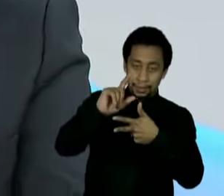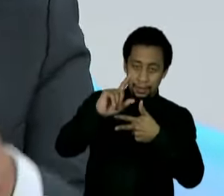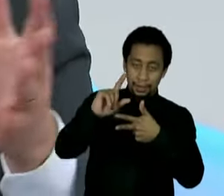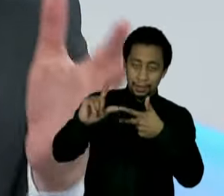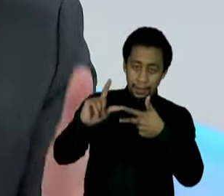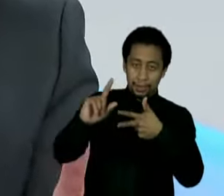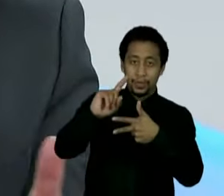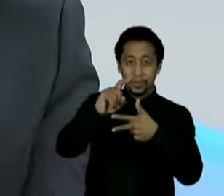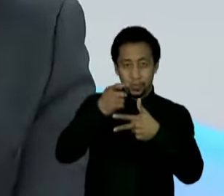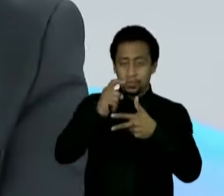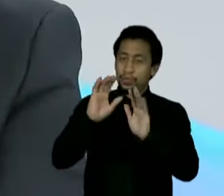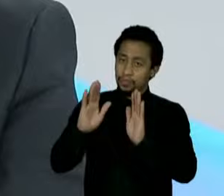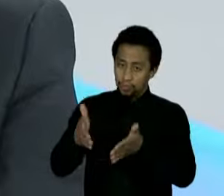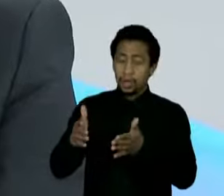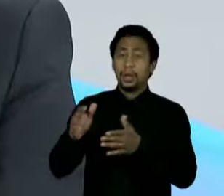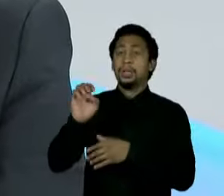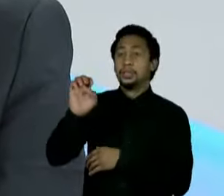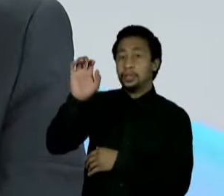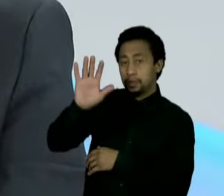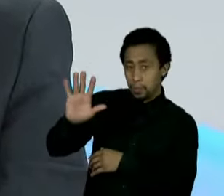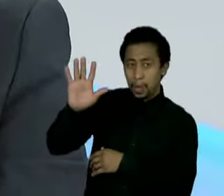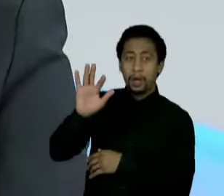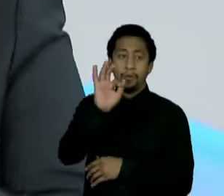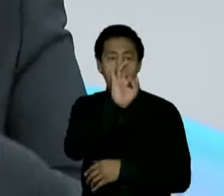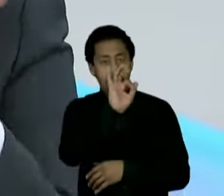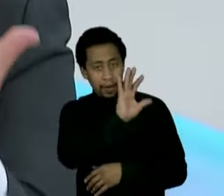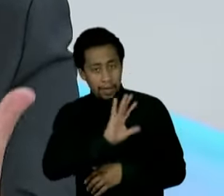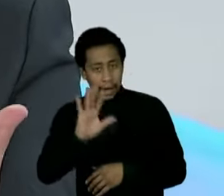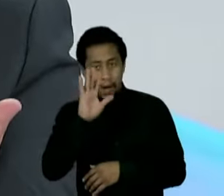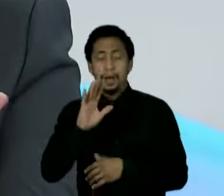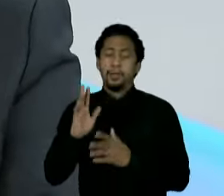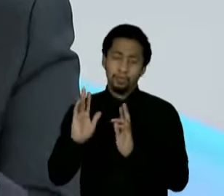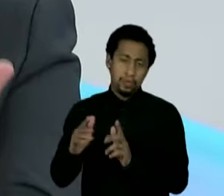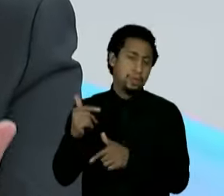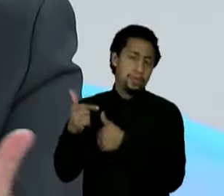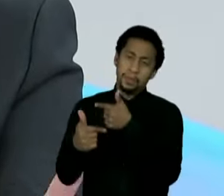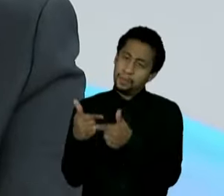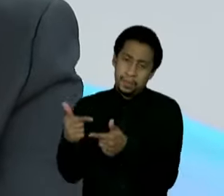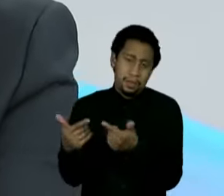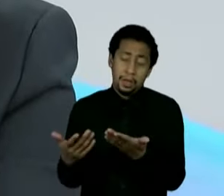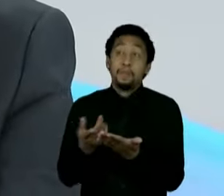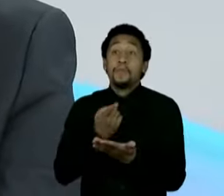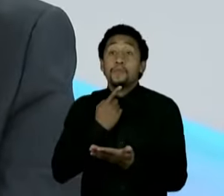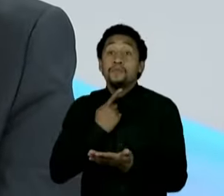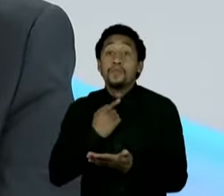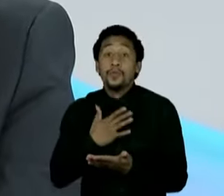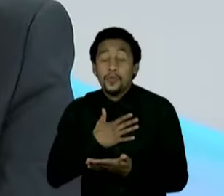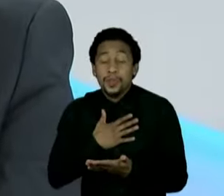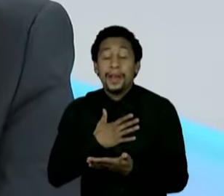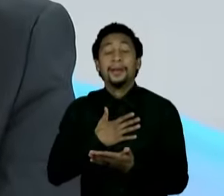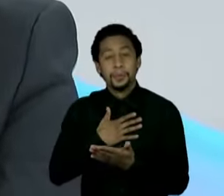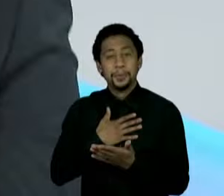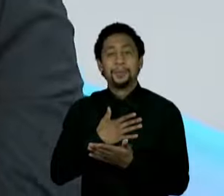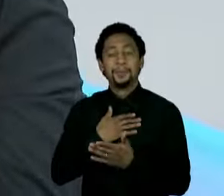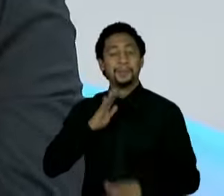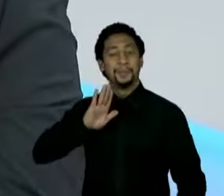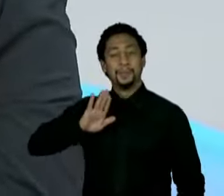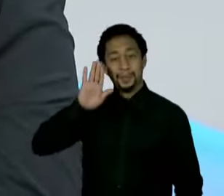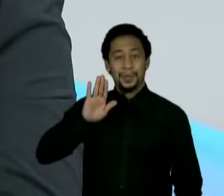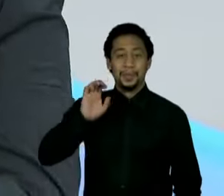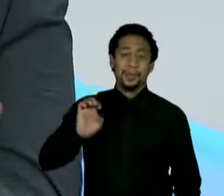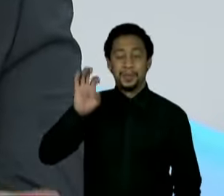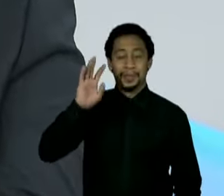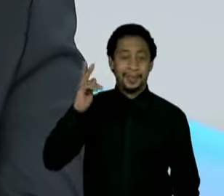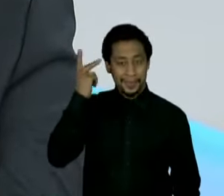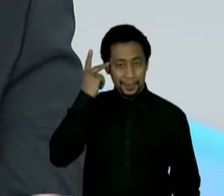estadual, nacional, então é natural que eu tenha como vontade de disputar o governo de São Paulo, até porque foi o